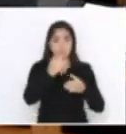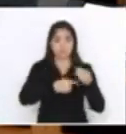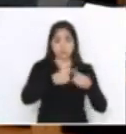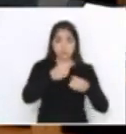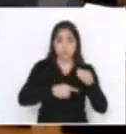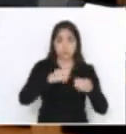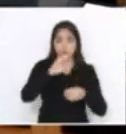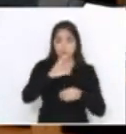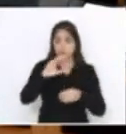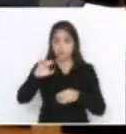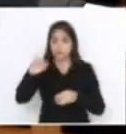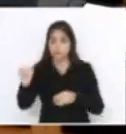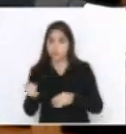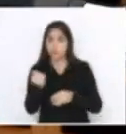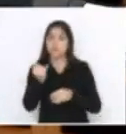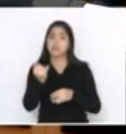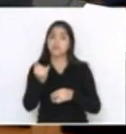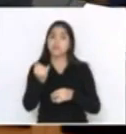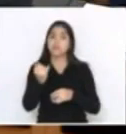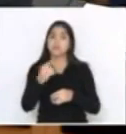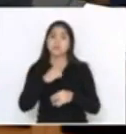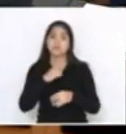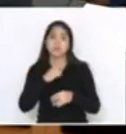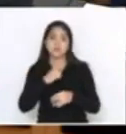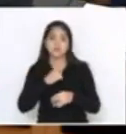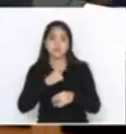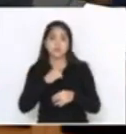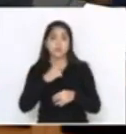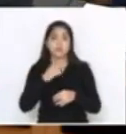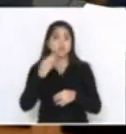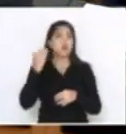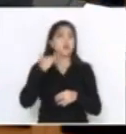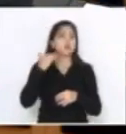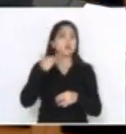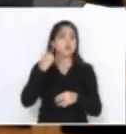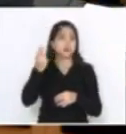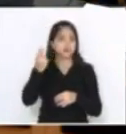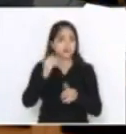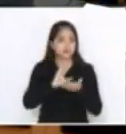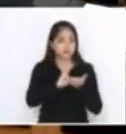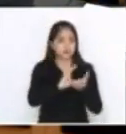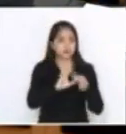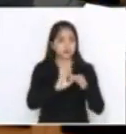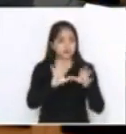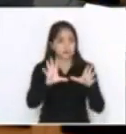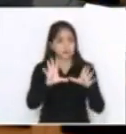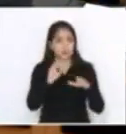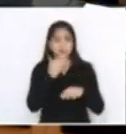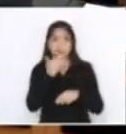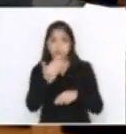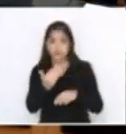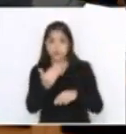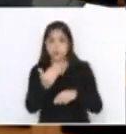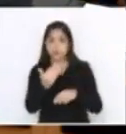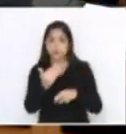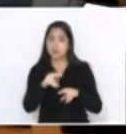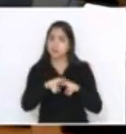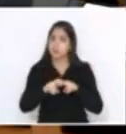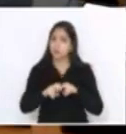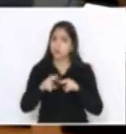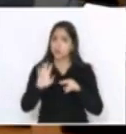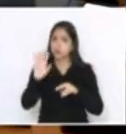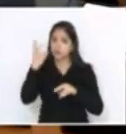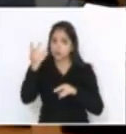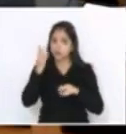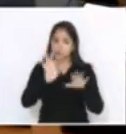e Justiça estava causando junto aos bancos financiadores. Esse foi o foi pedido. Por isso que teve a reunião essa semana.